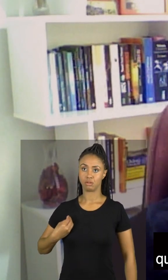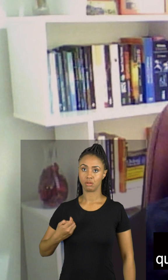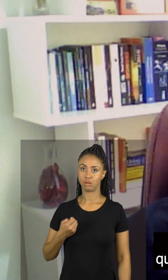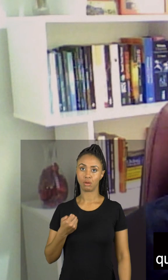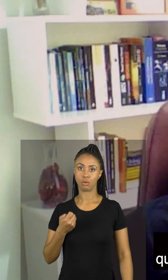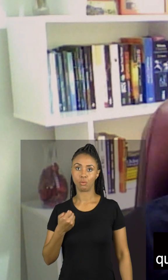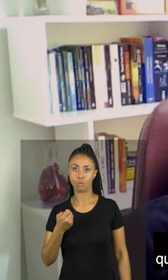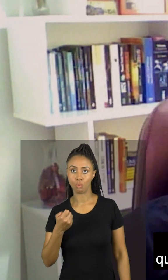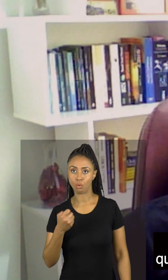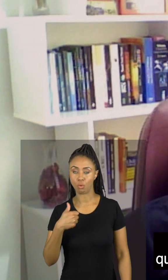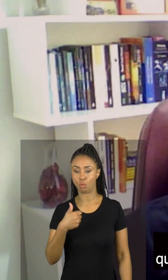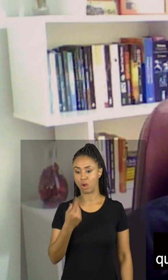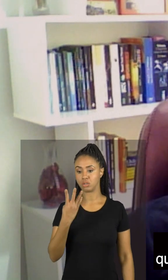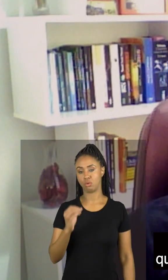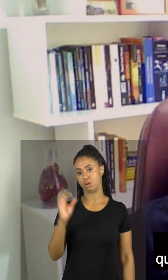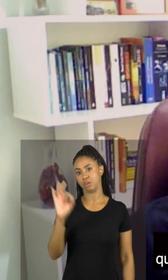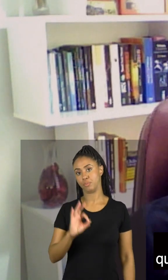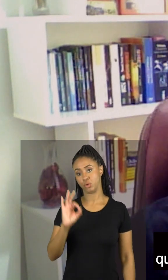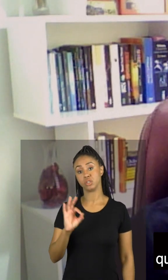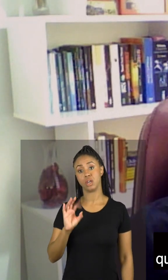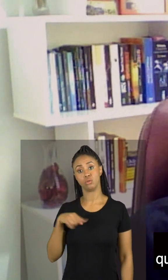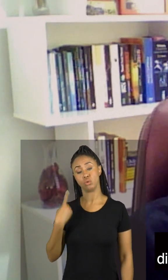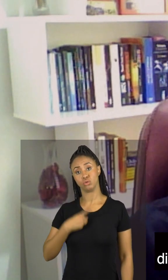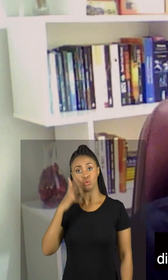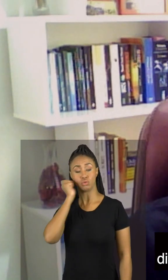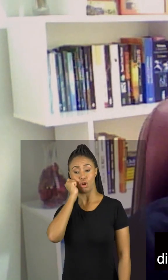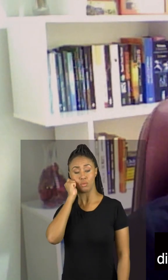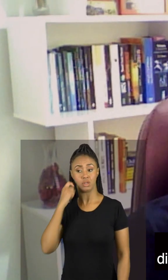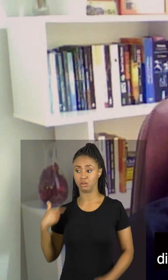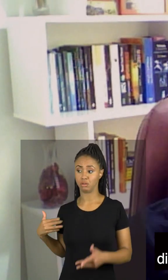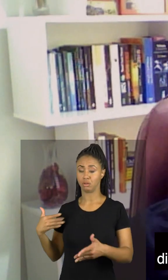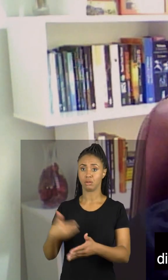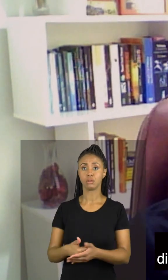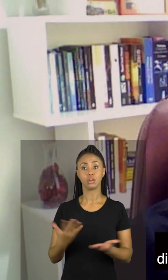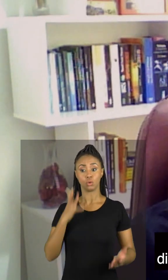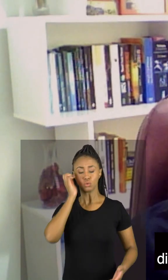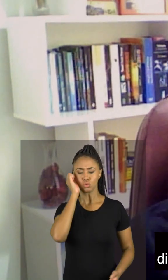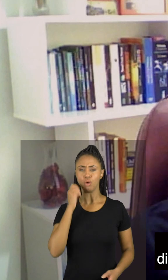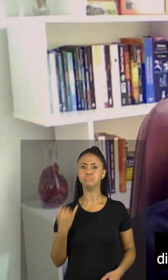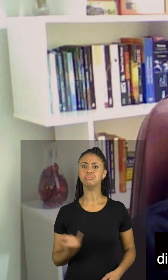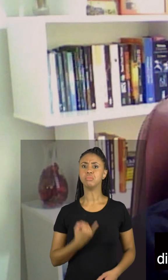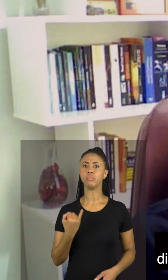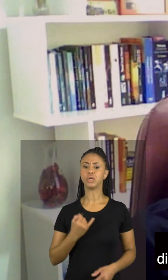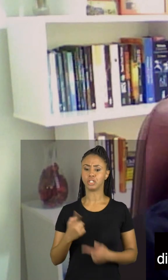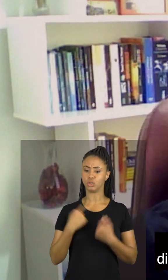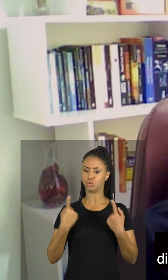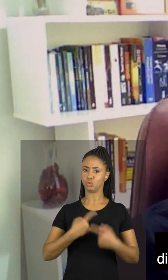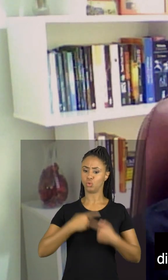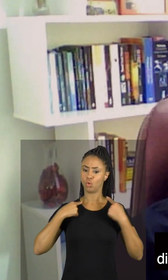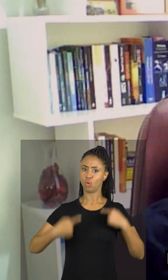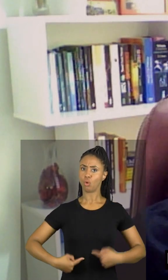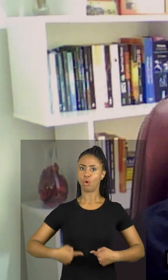disso que precisamos saber que o sono, ele é, sim, essencial para diversas funções do nosso